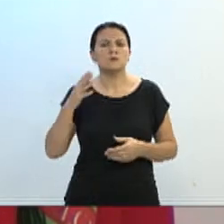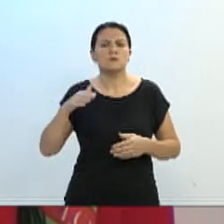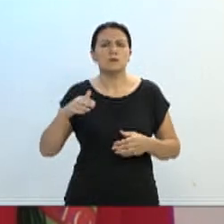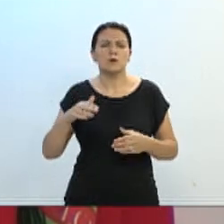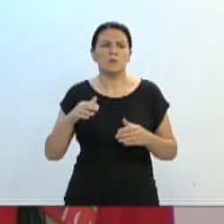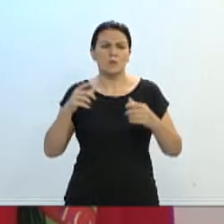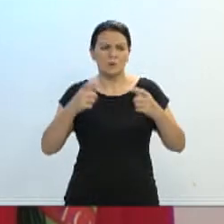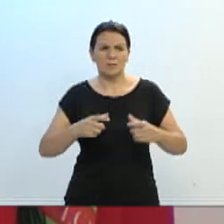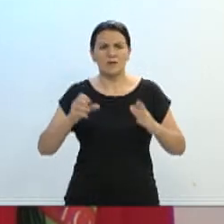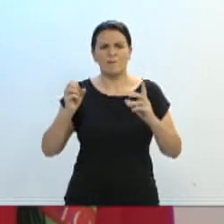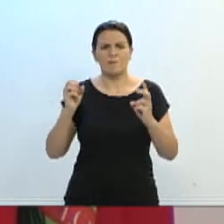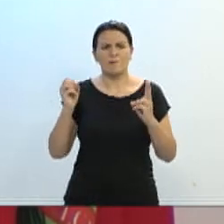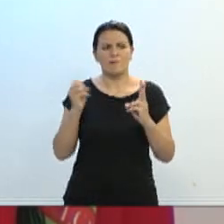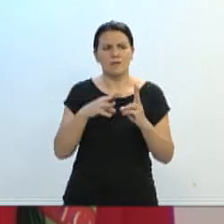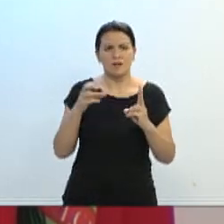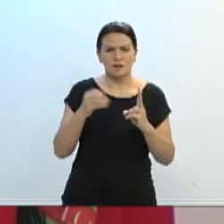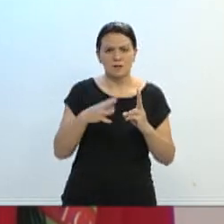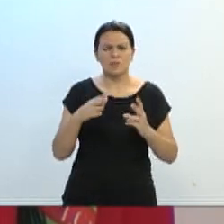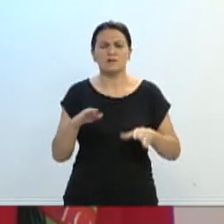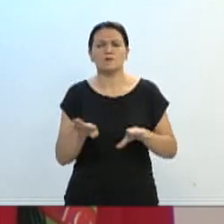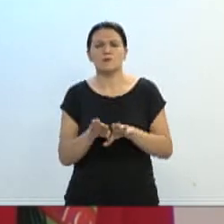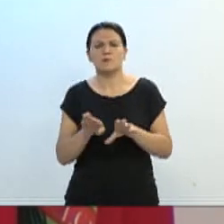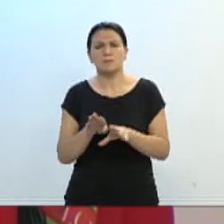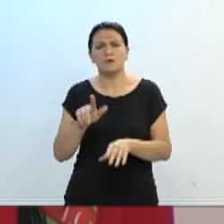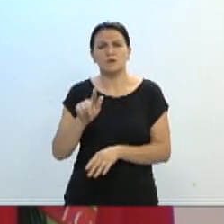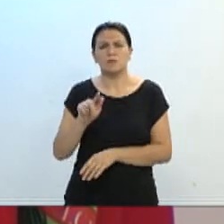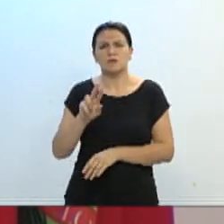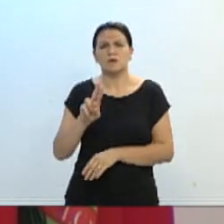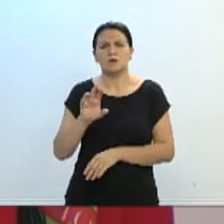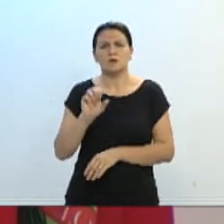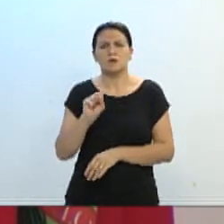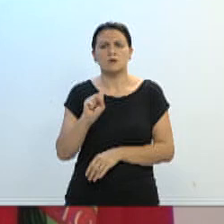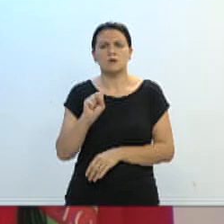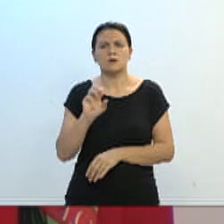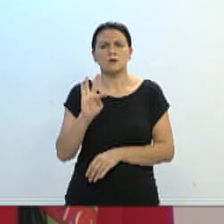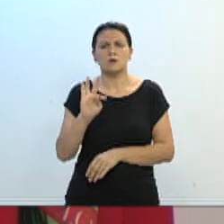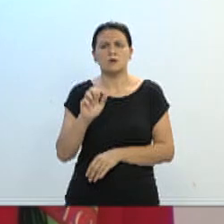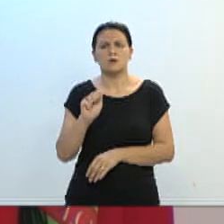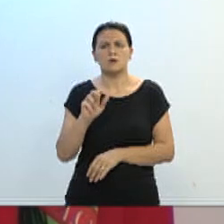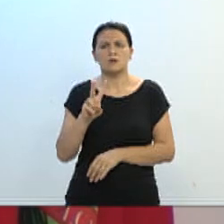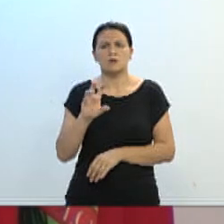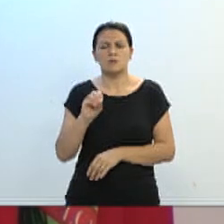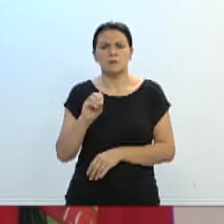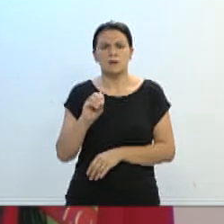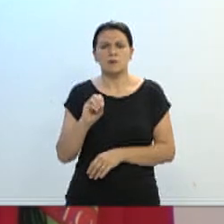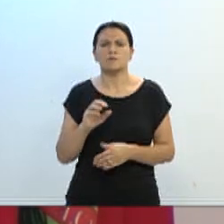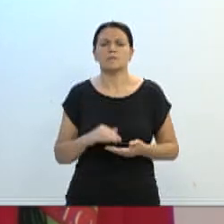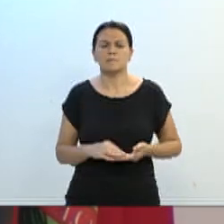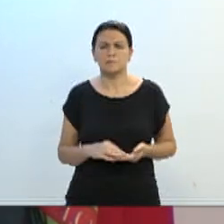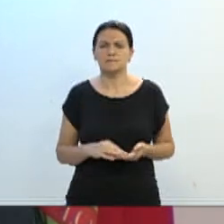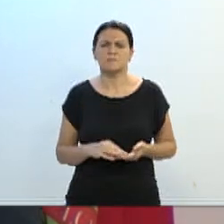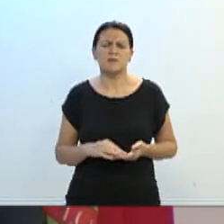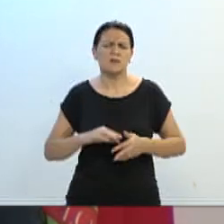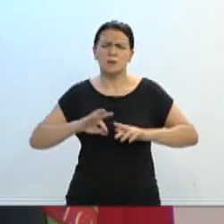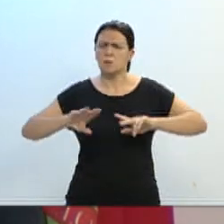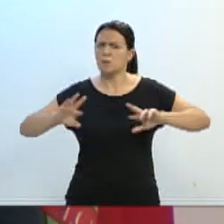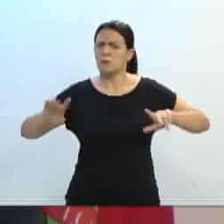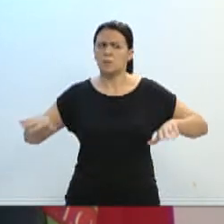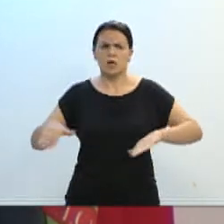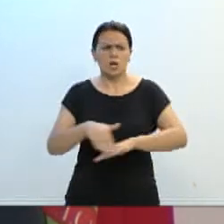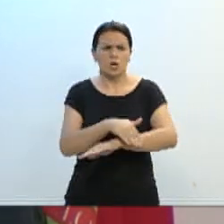Barroso, do que aconteceu na Gustavo Sálinger, o que nós também estamos solicitando que aconteça na Benjamim Constante, e assim, tantas ruas